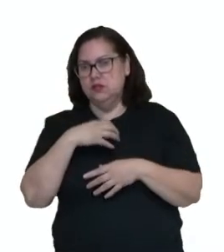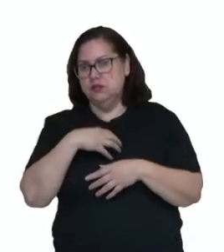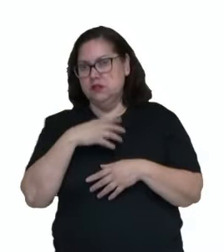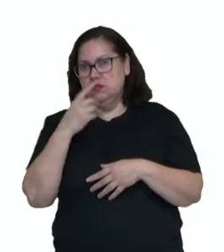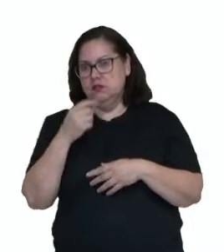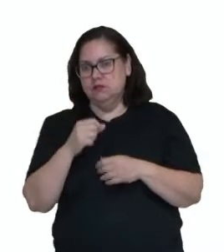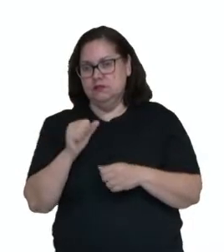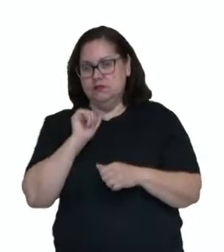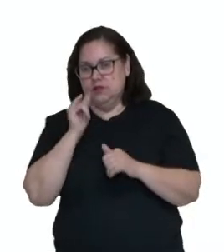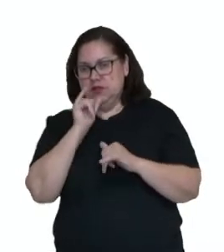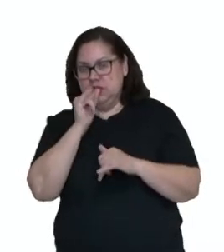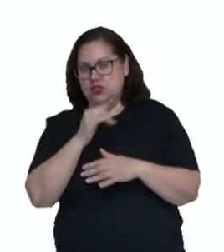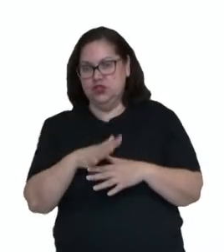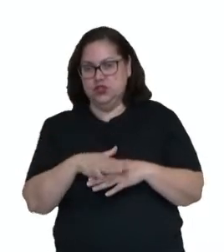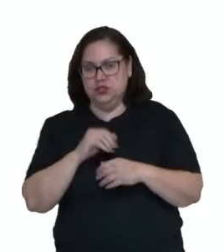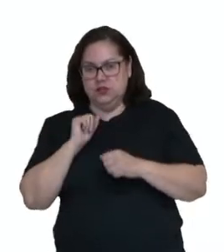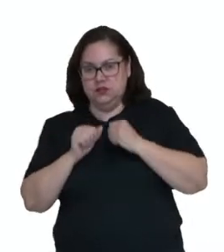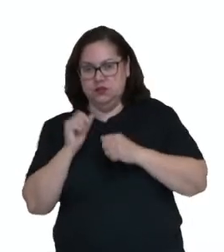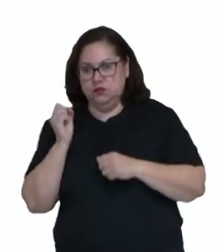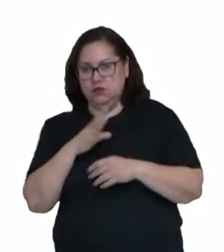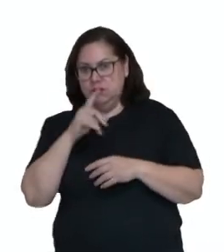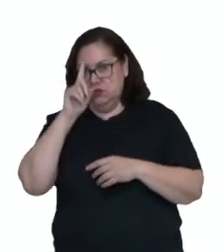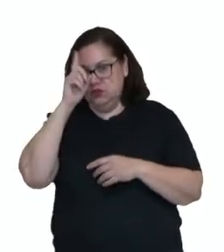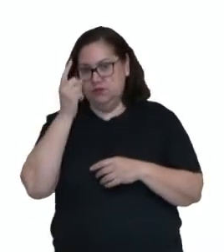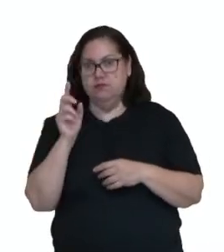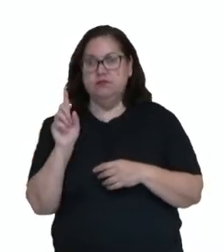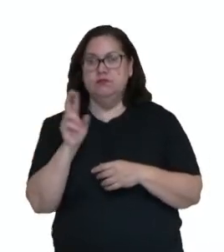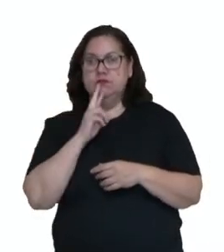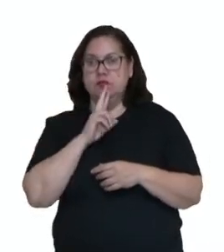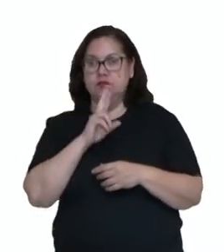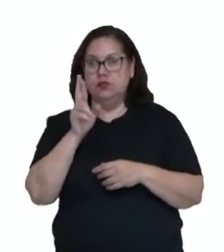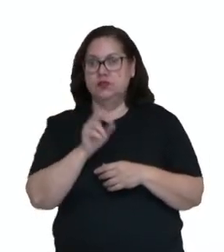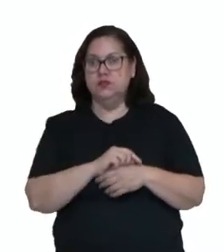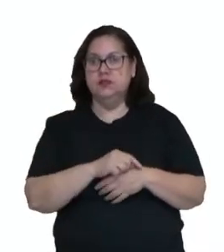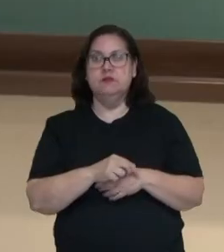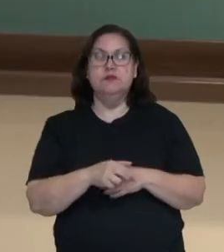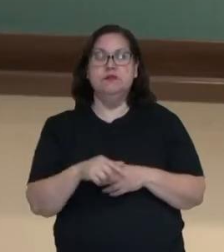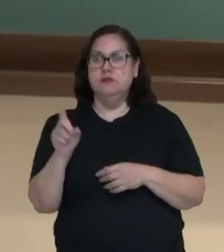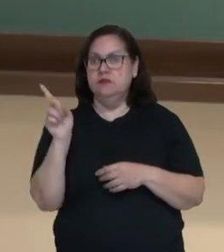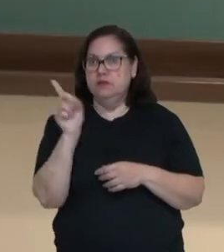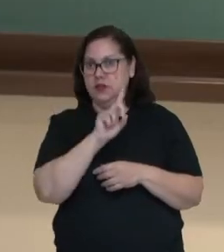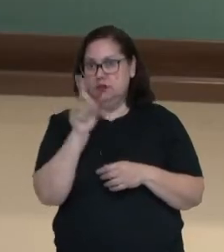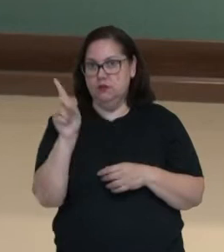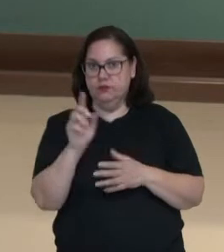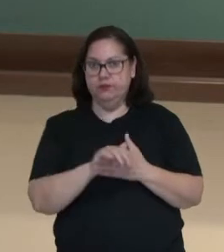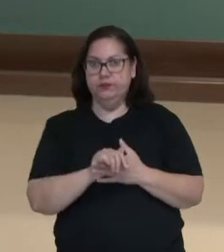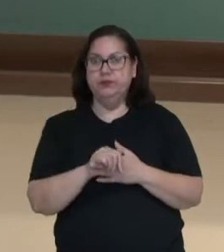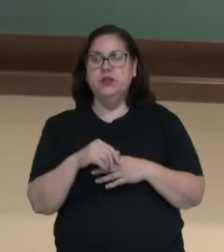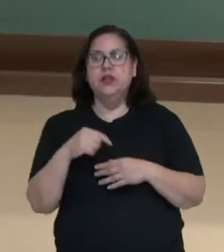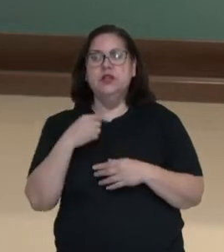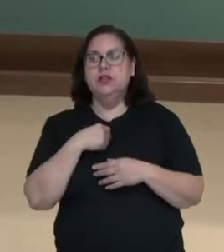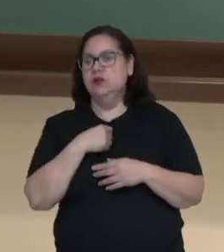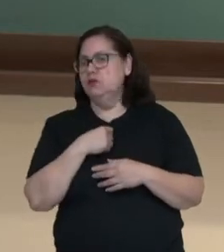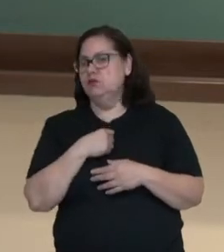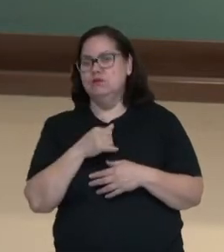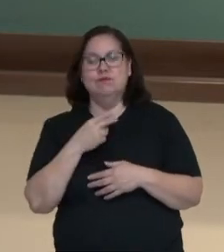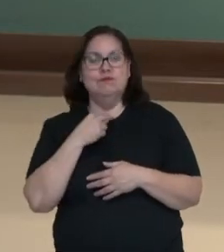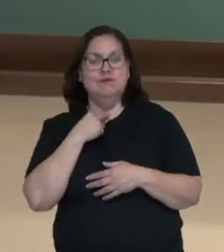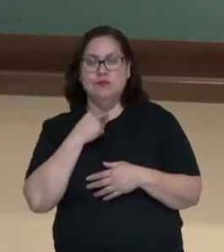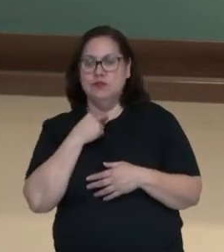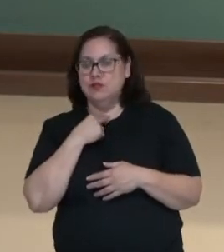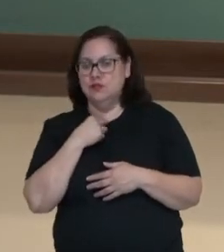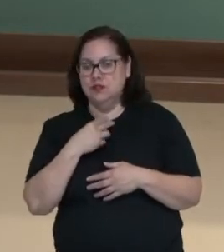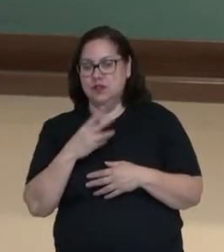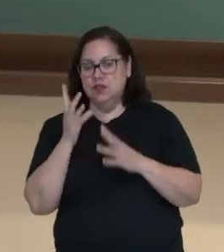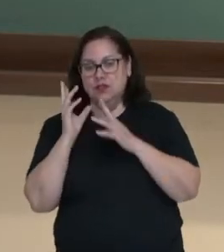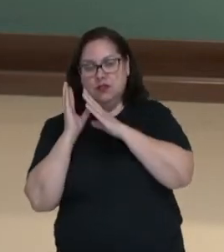acordar cheio de energia para o novo dia? A resposta aqui é bem óbvia, pessoal. É não. Eu não consigo ter